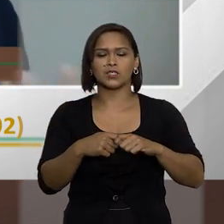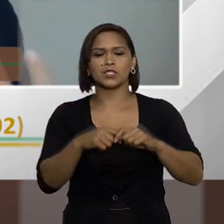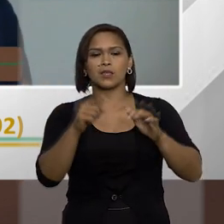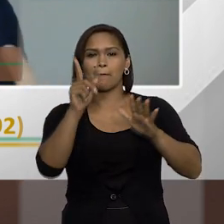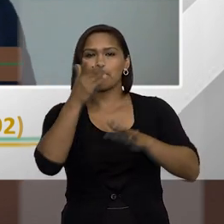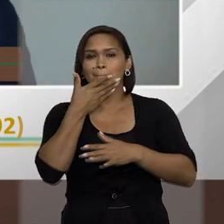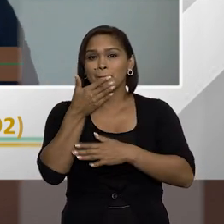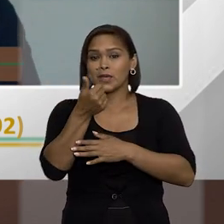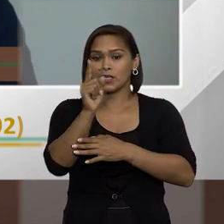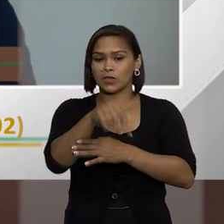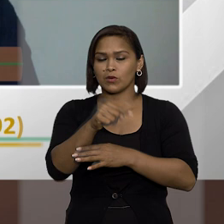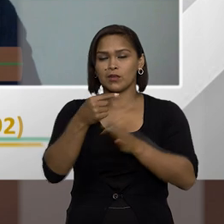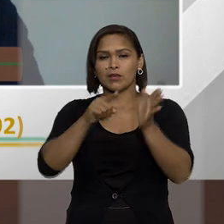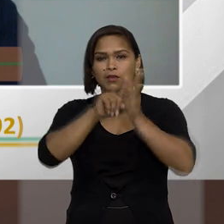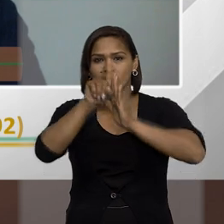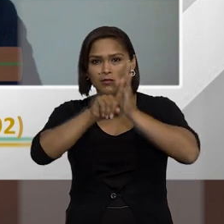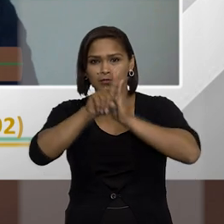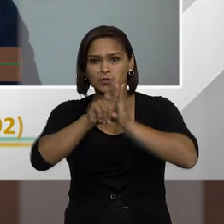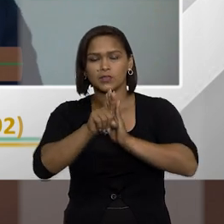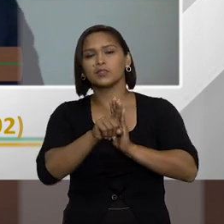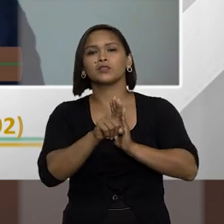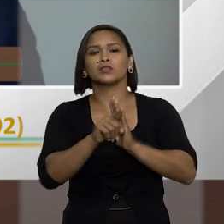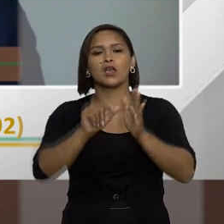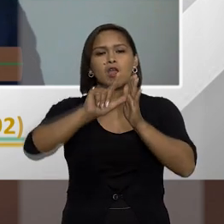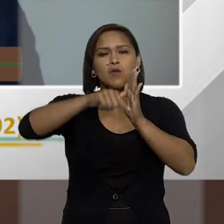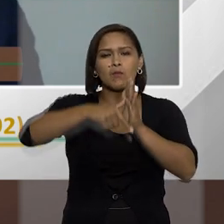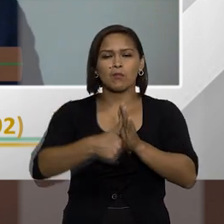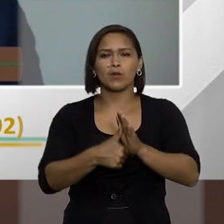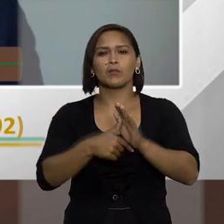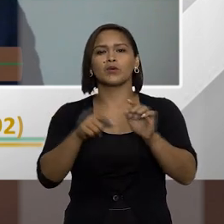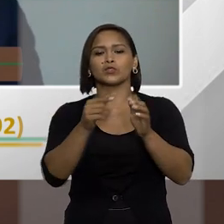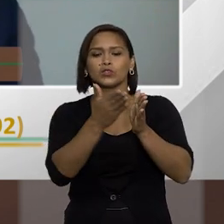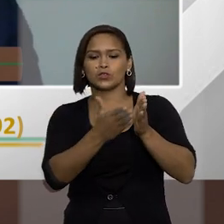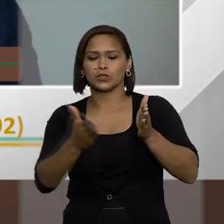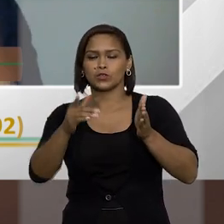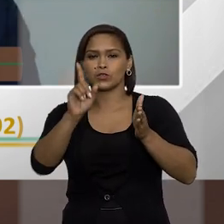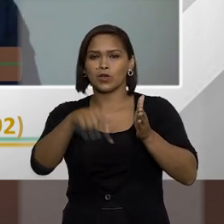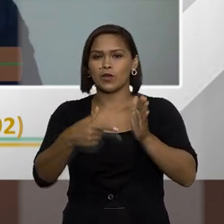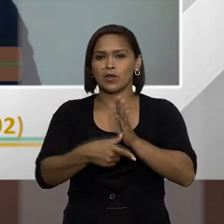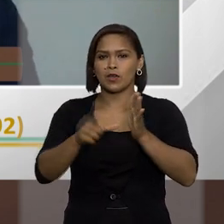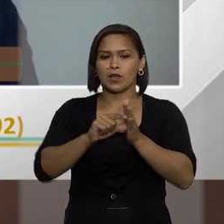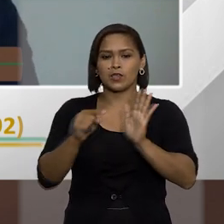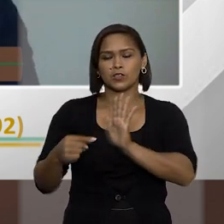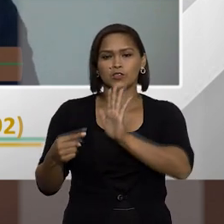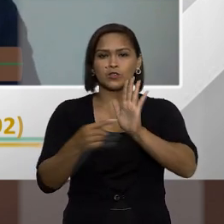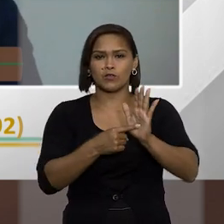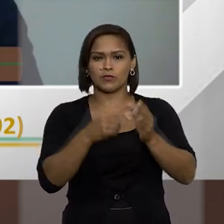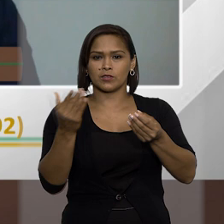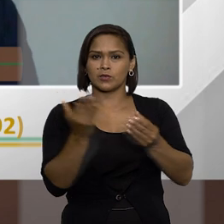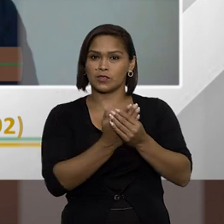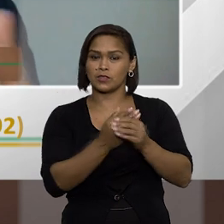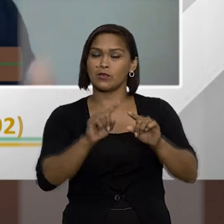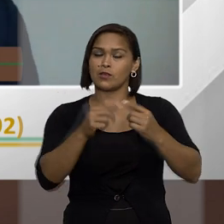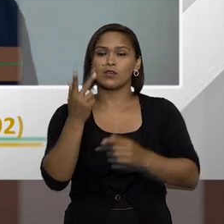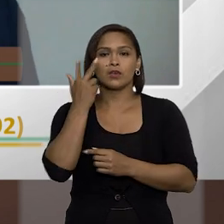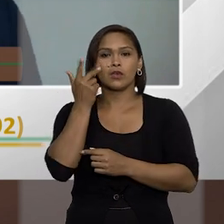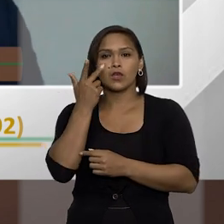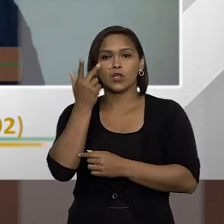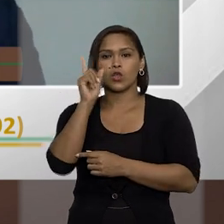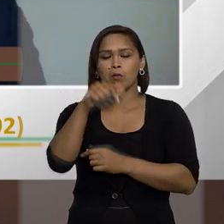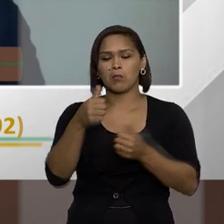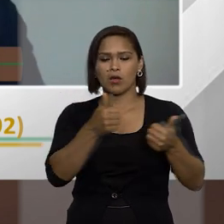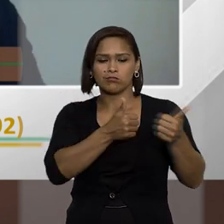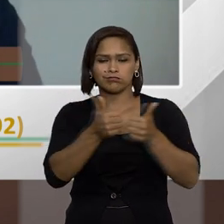enrobustecer ali em termos probatórios antes do oferecimento da ação então é comum